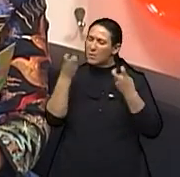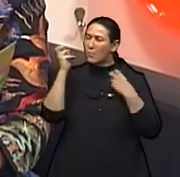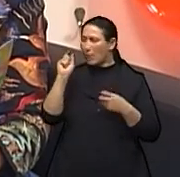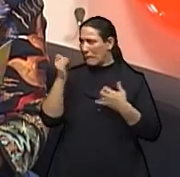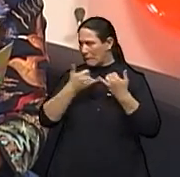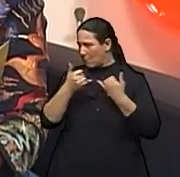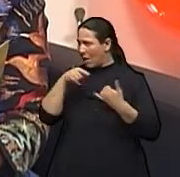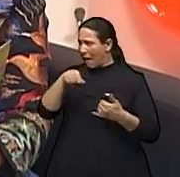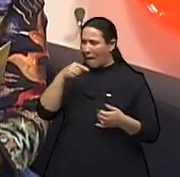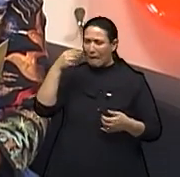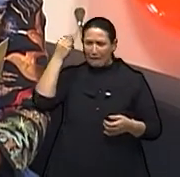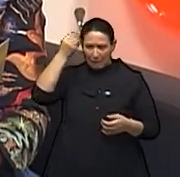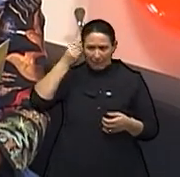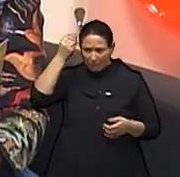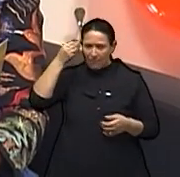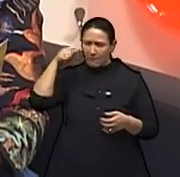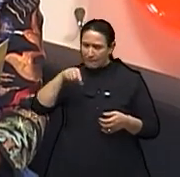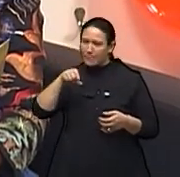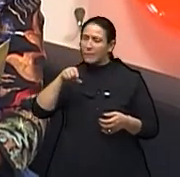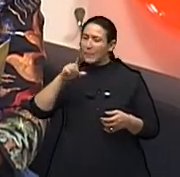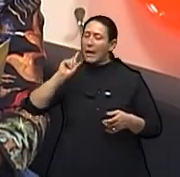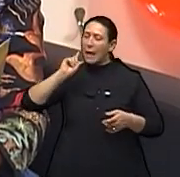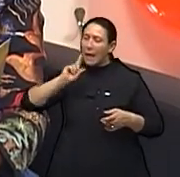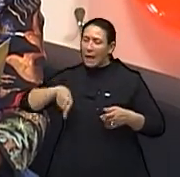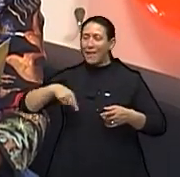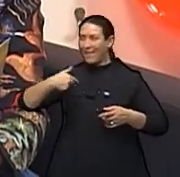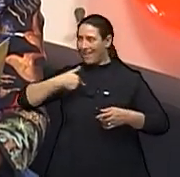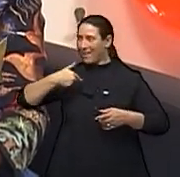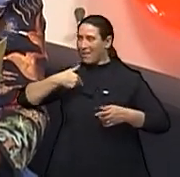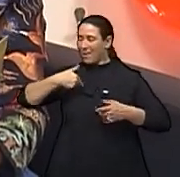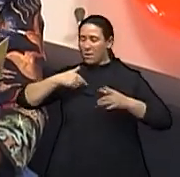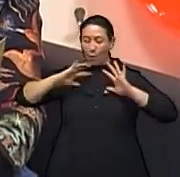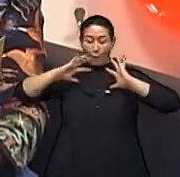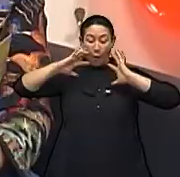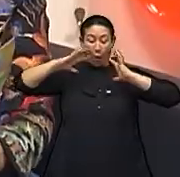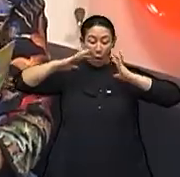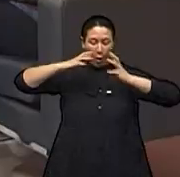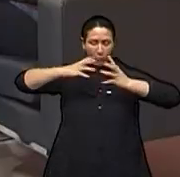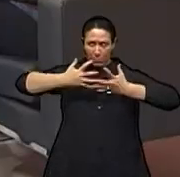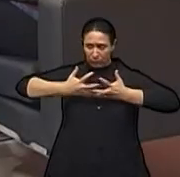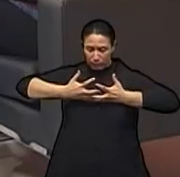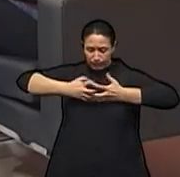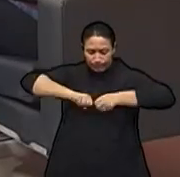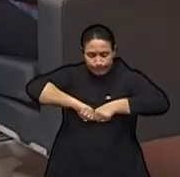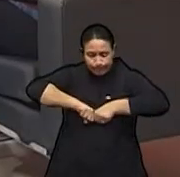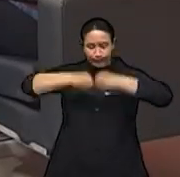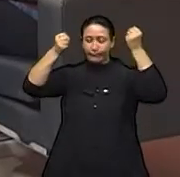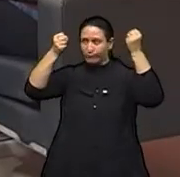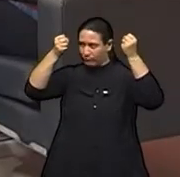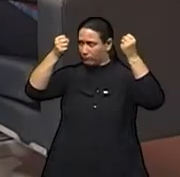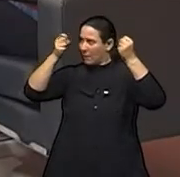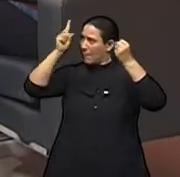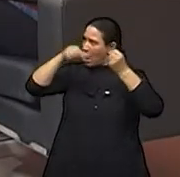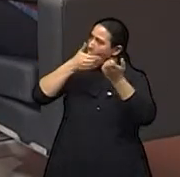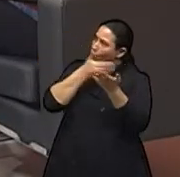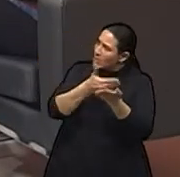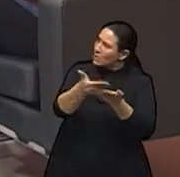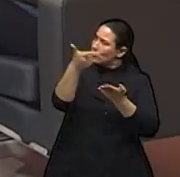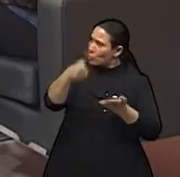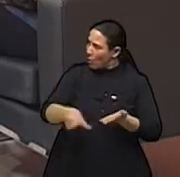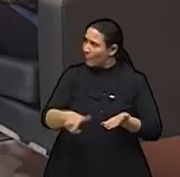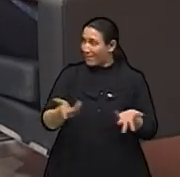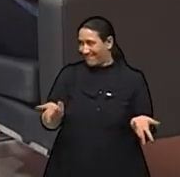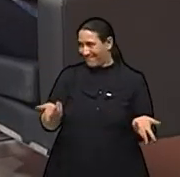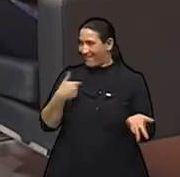terapia, então, trabalha com a desconstrução dessa pessoa. Exatamente. Para um recomeço. Falei bonito? Falou.